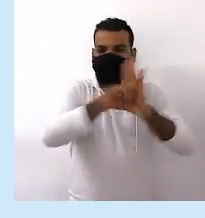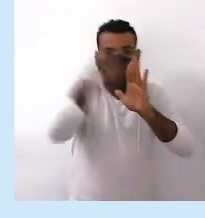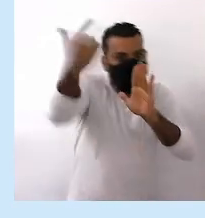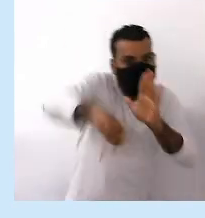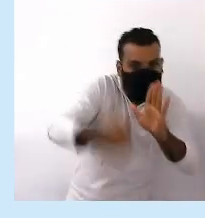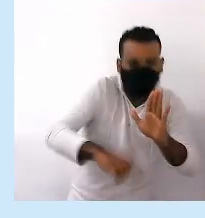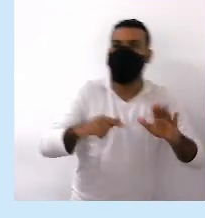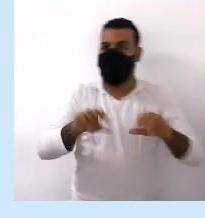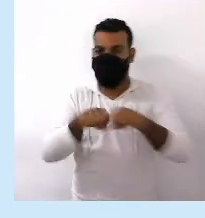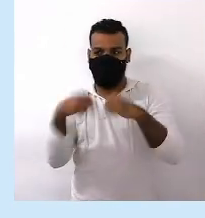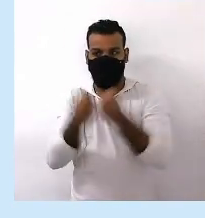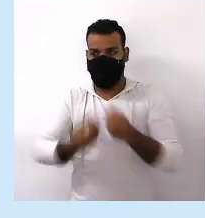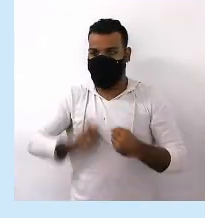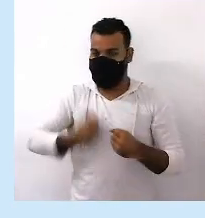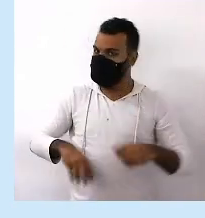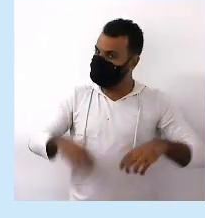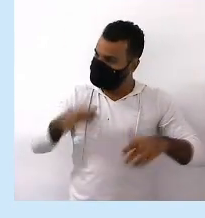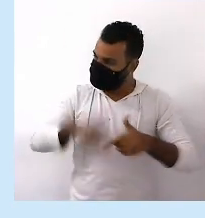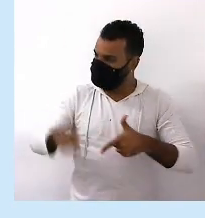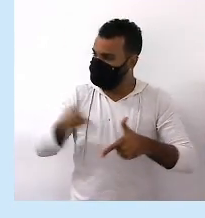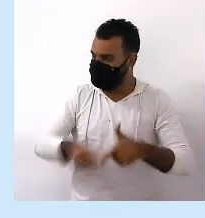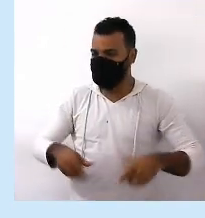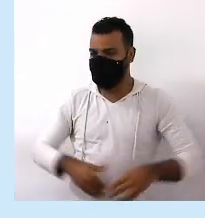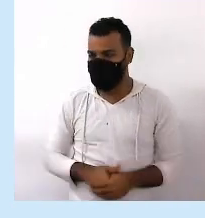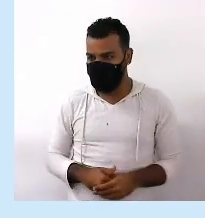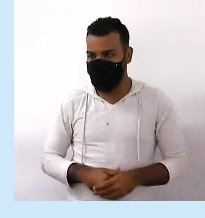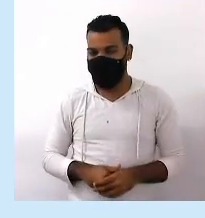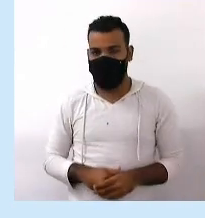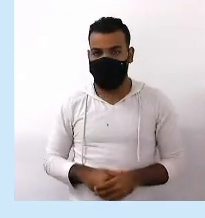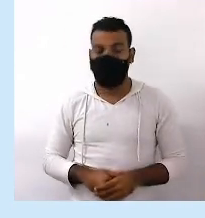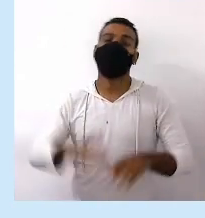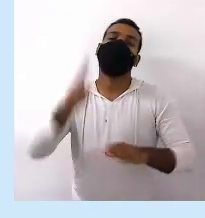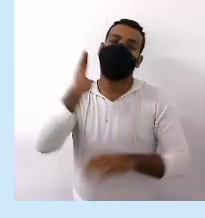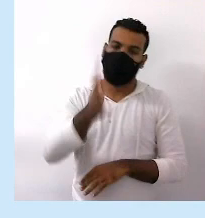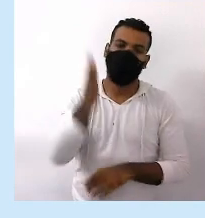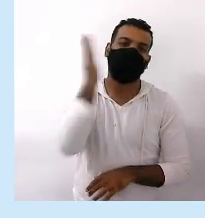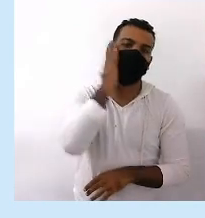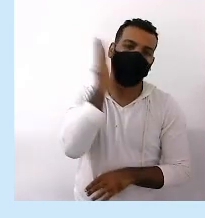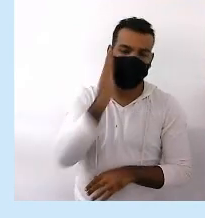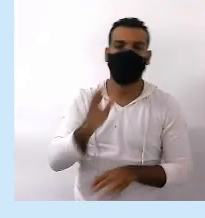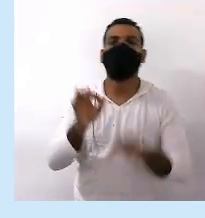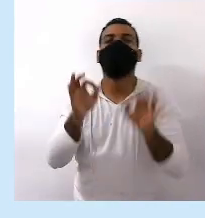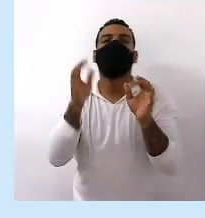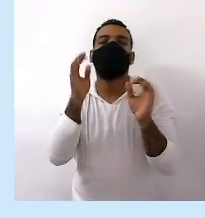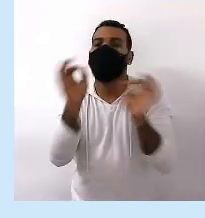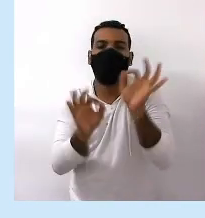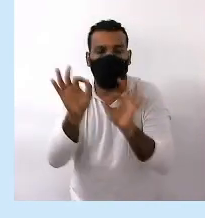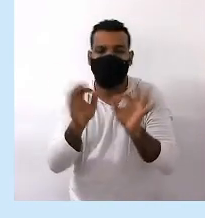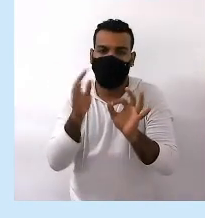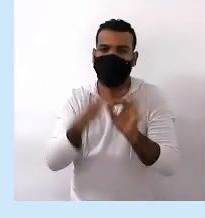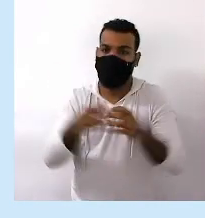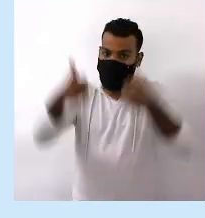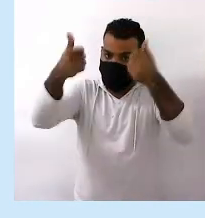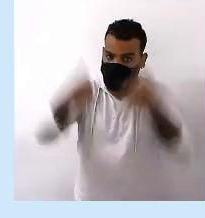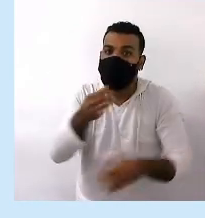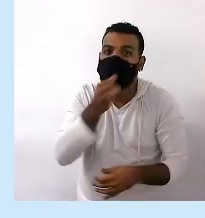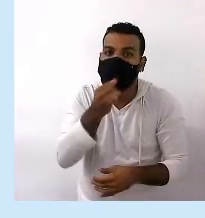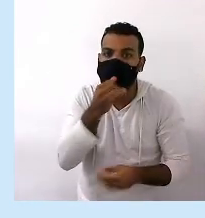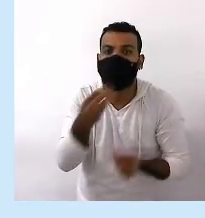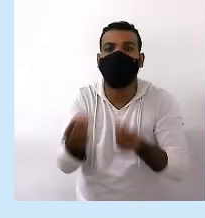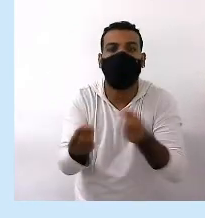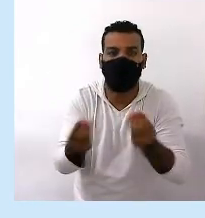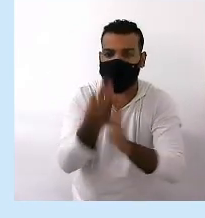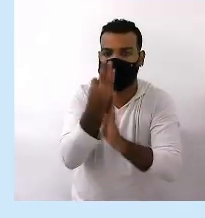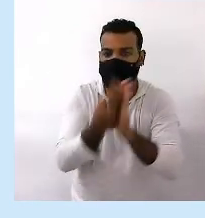Ok? Então, todo mundo agora já está sabendo Do que se trata Vamos agora observar Os exemplos De